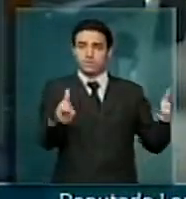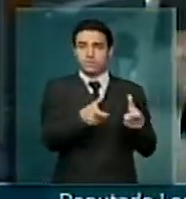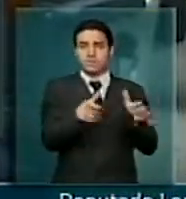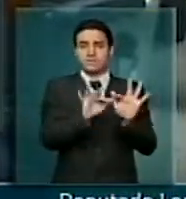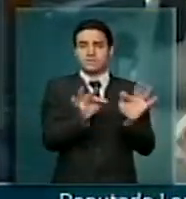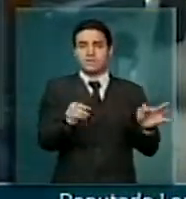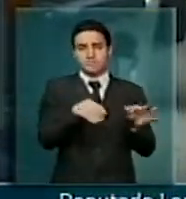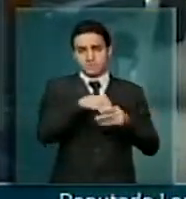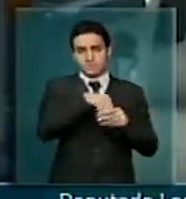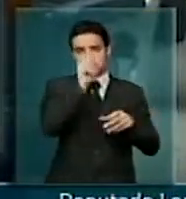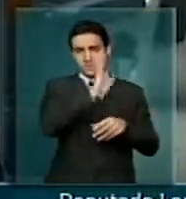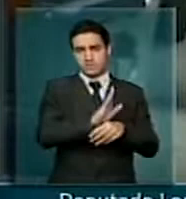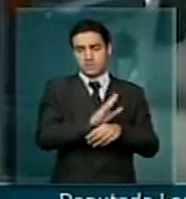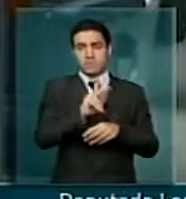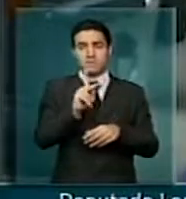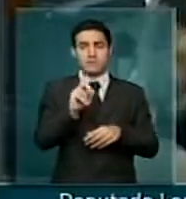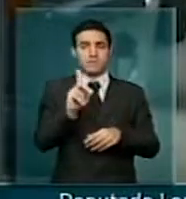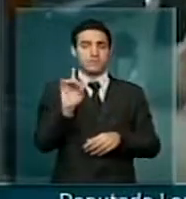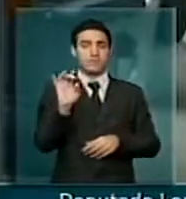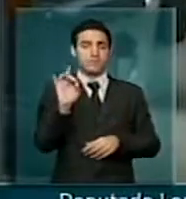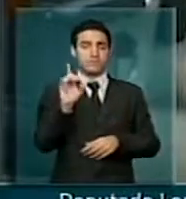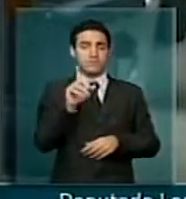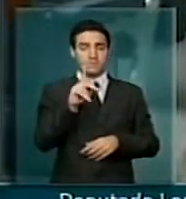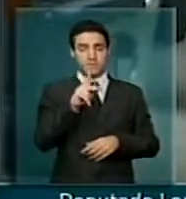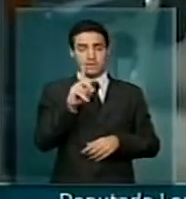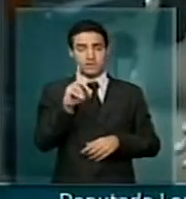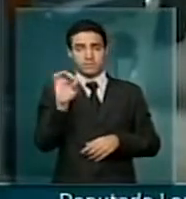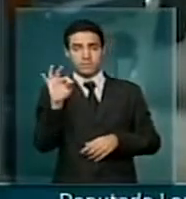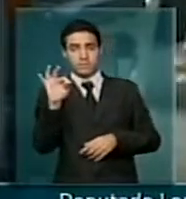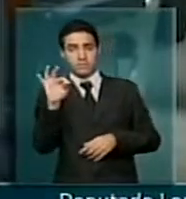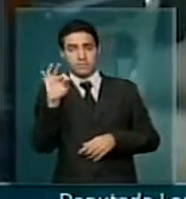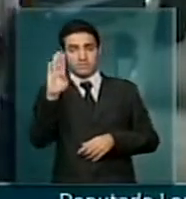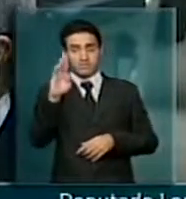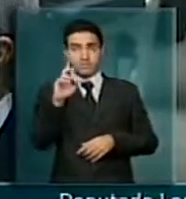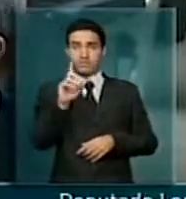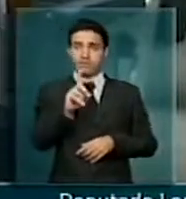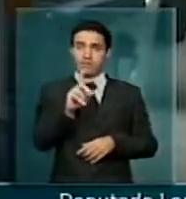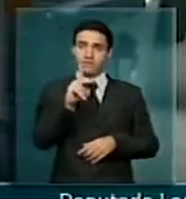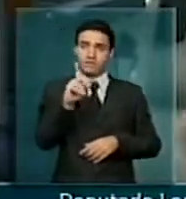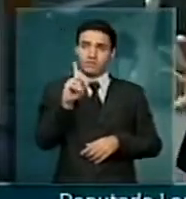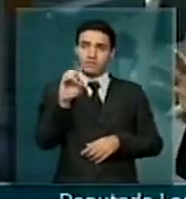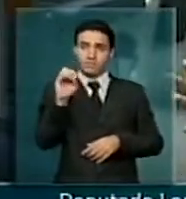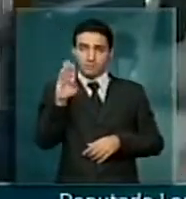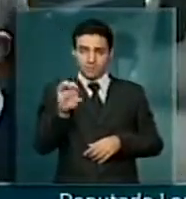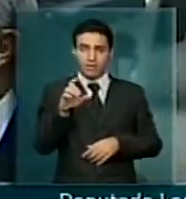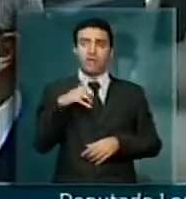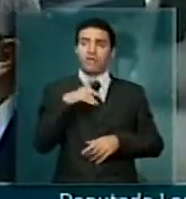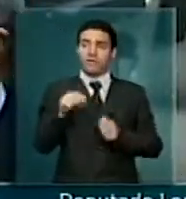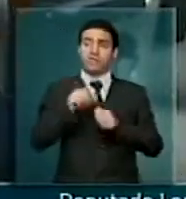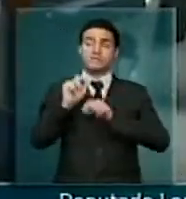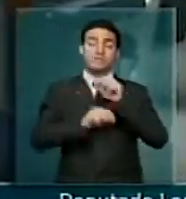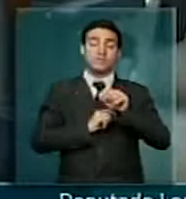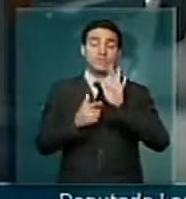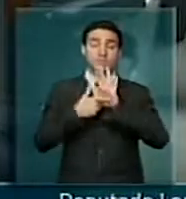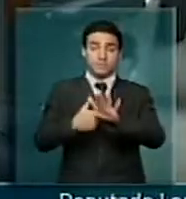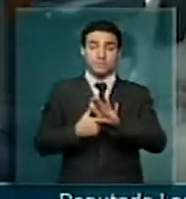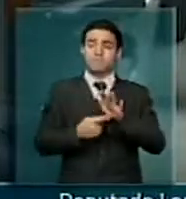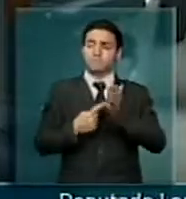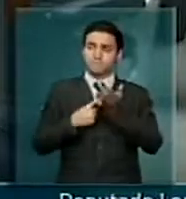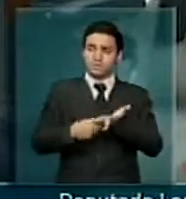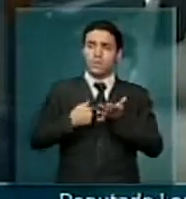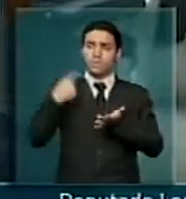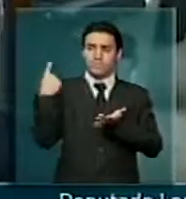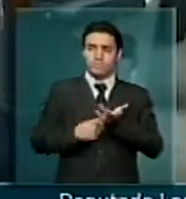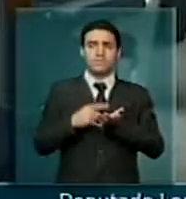forma tal que o PT do B quer reafirmar os seus compromissos com o Brasil e dizer que